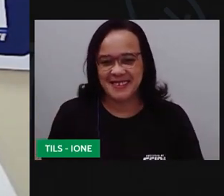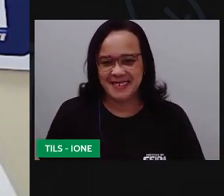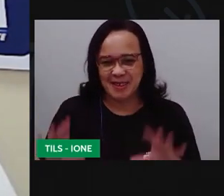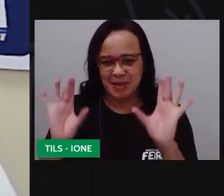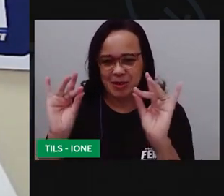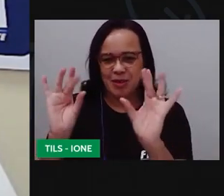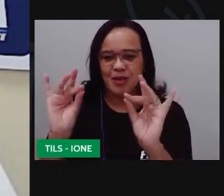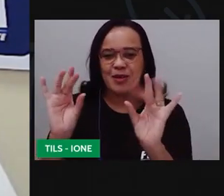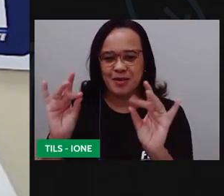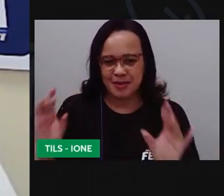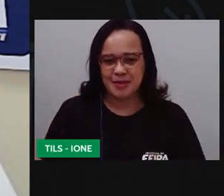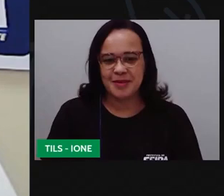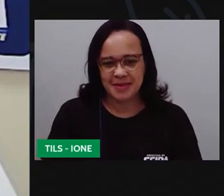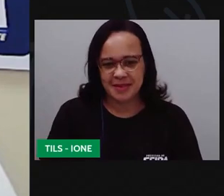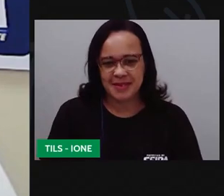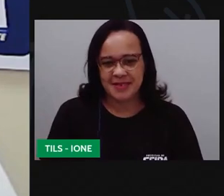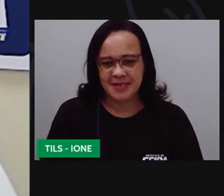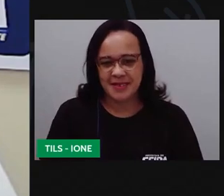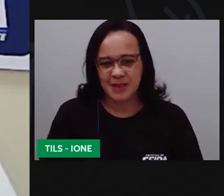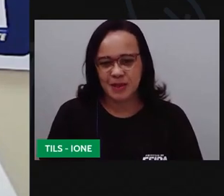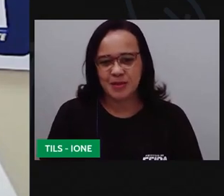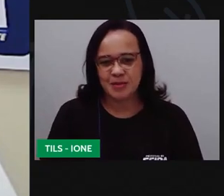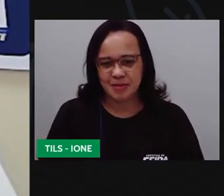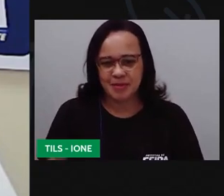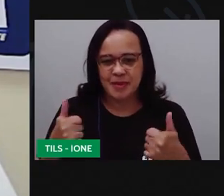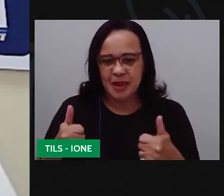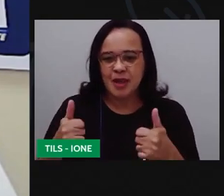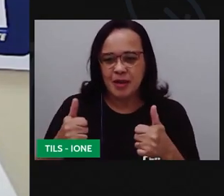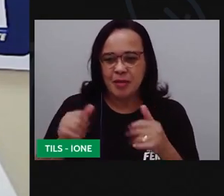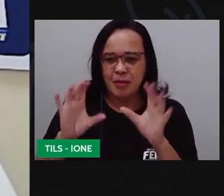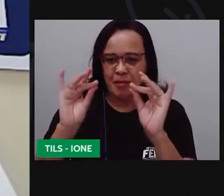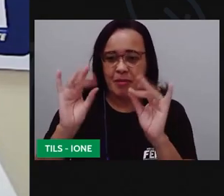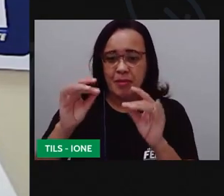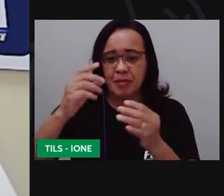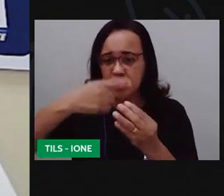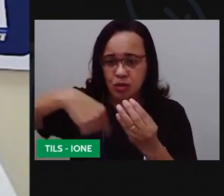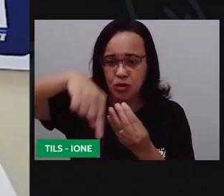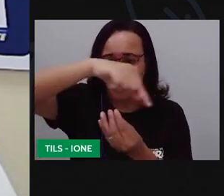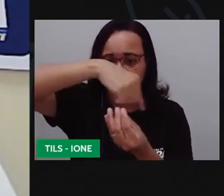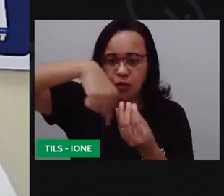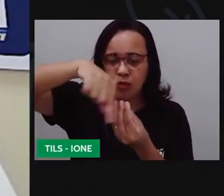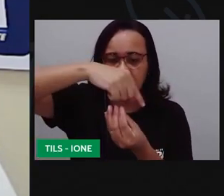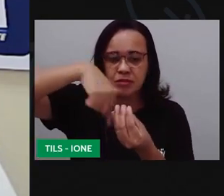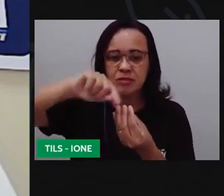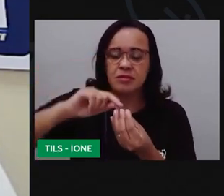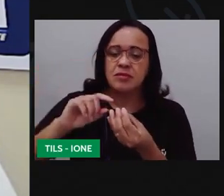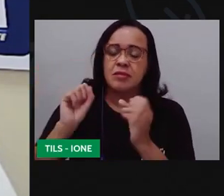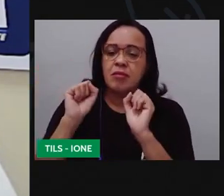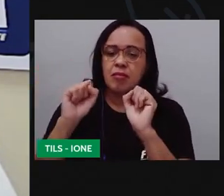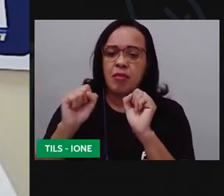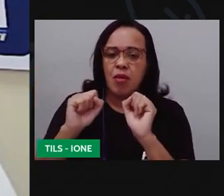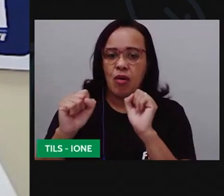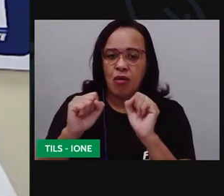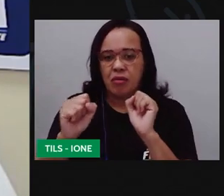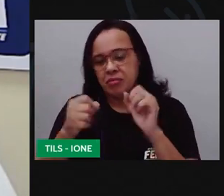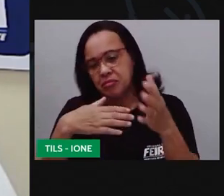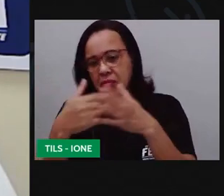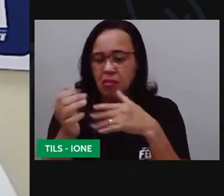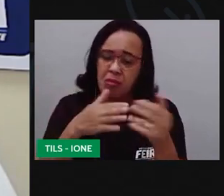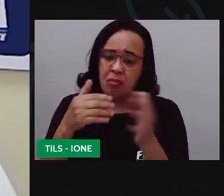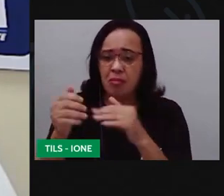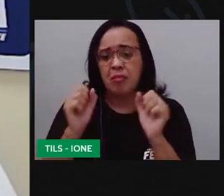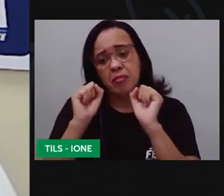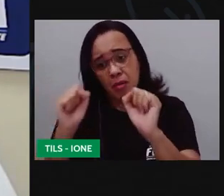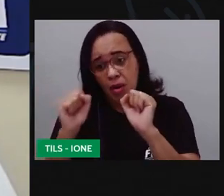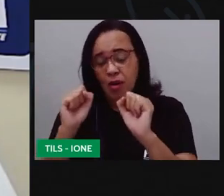conta disso ó coloquei em volta pode fazer de um outro jeito pode se você